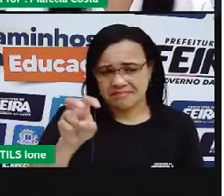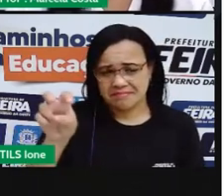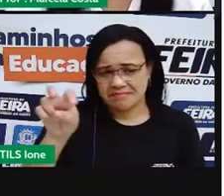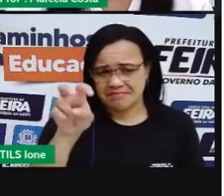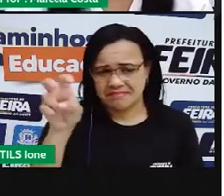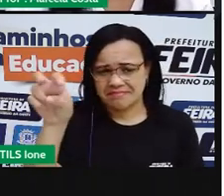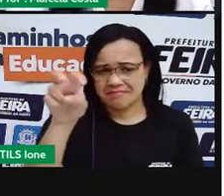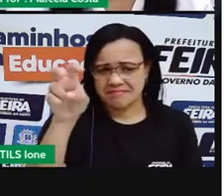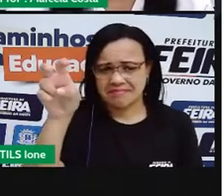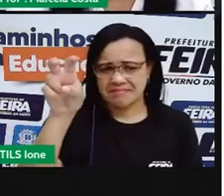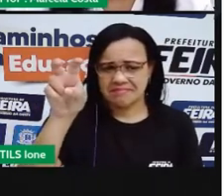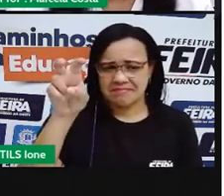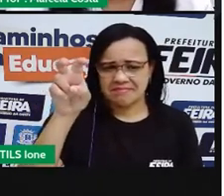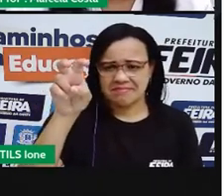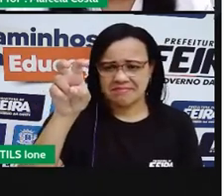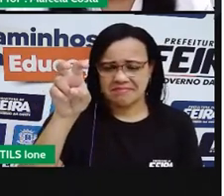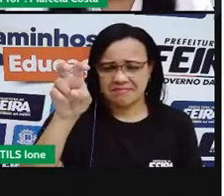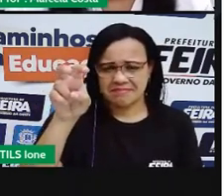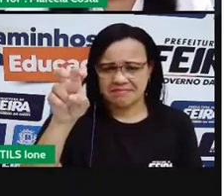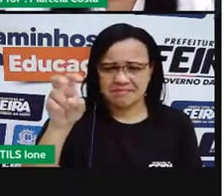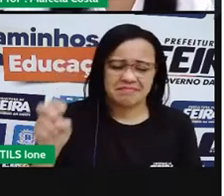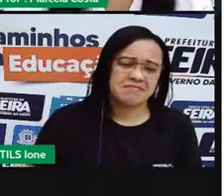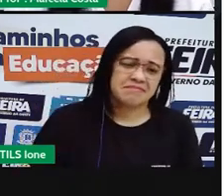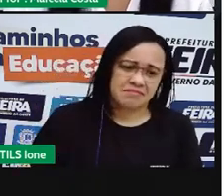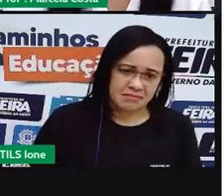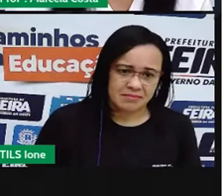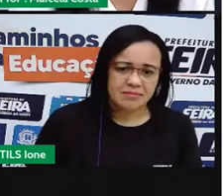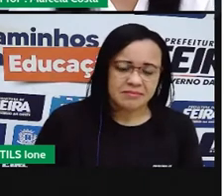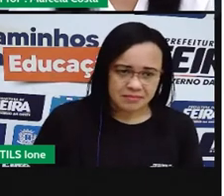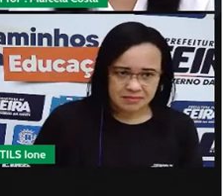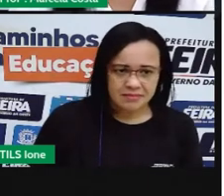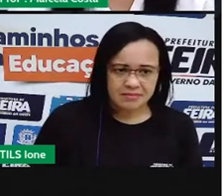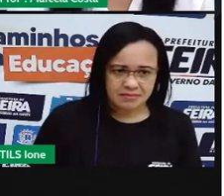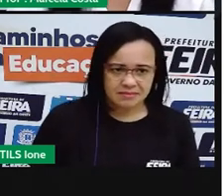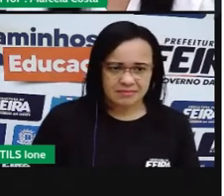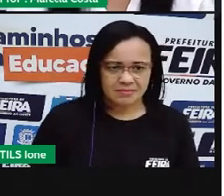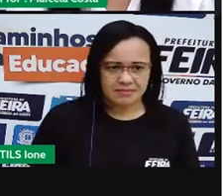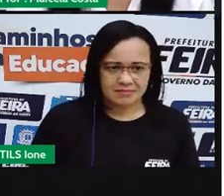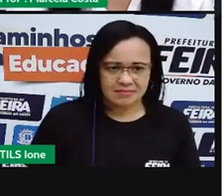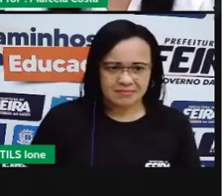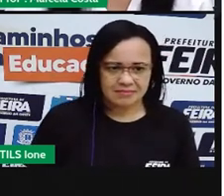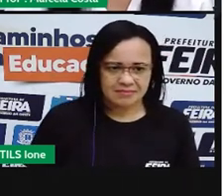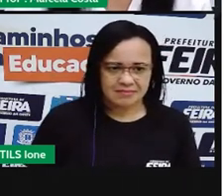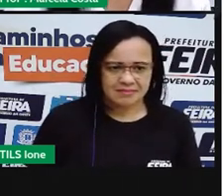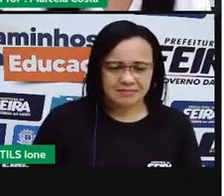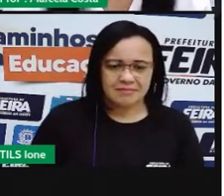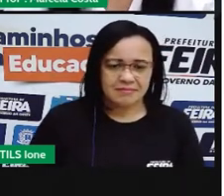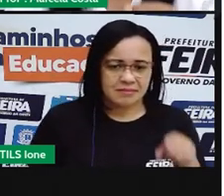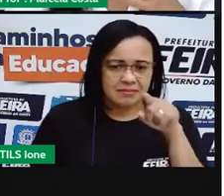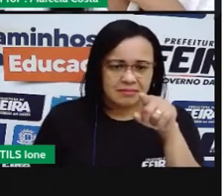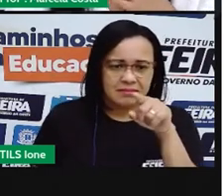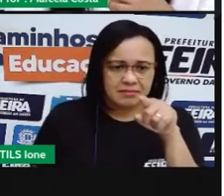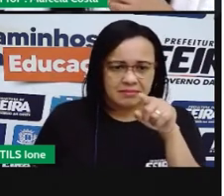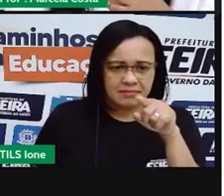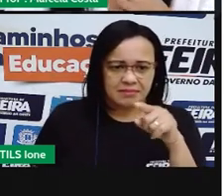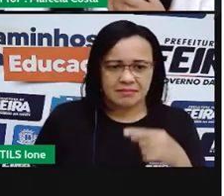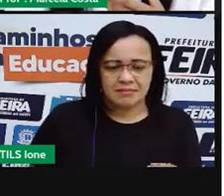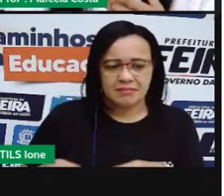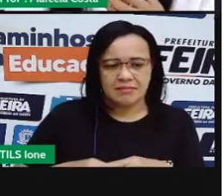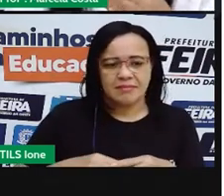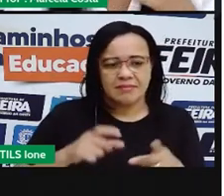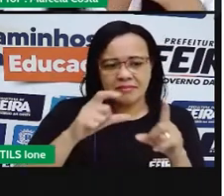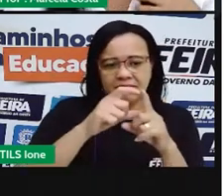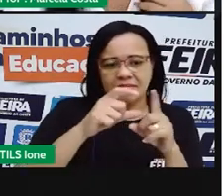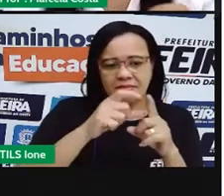O animal cobra ele é iniciado pela sílaba co, né? Você escuta aí